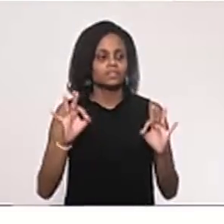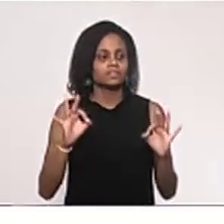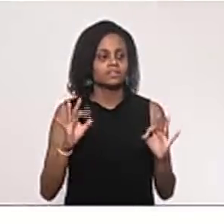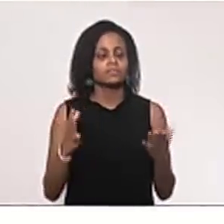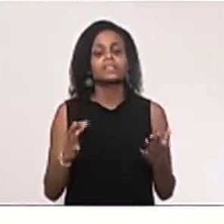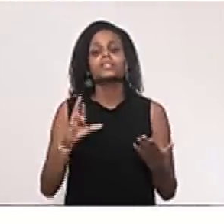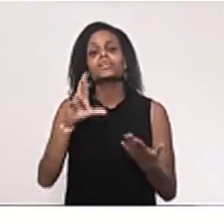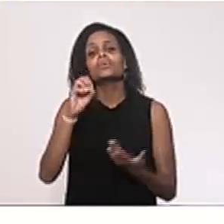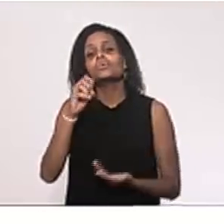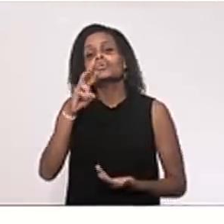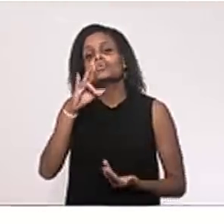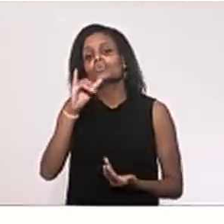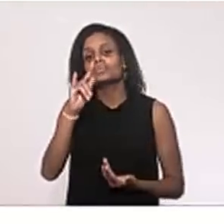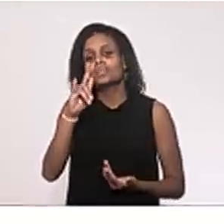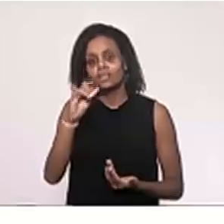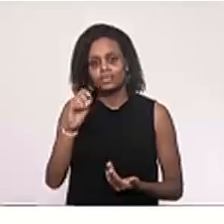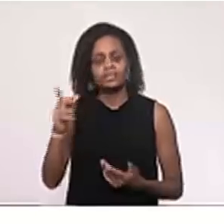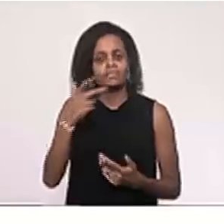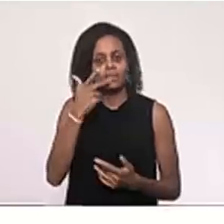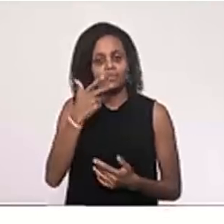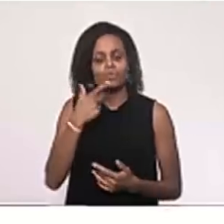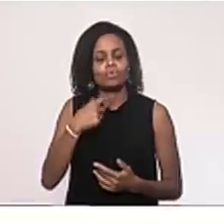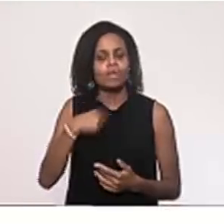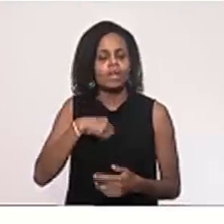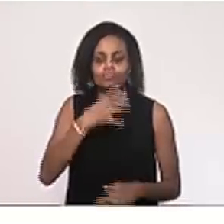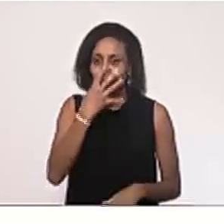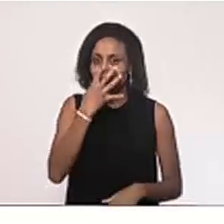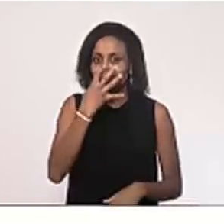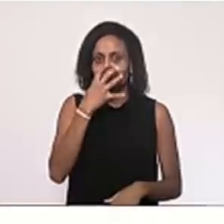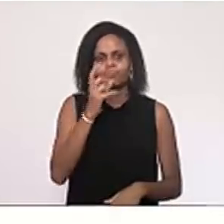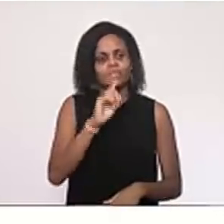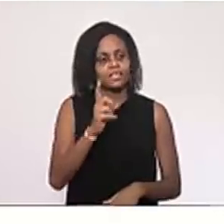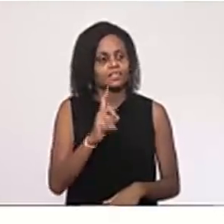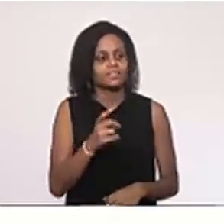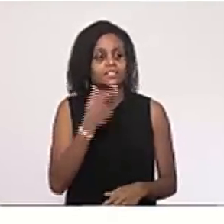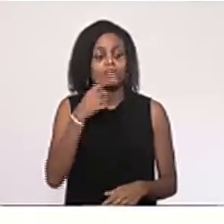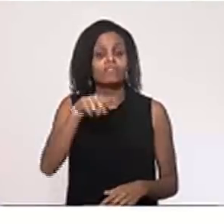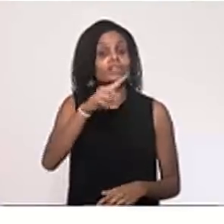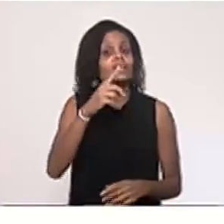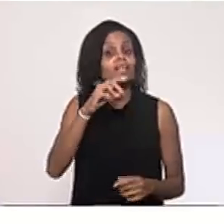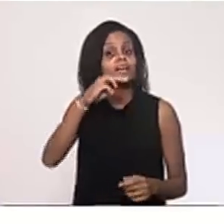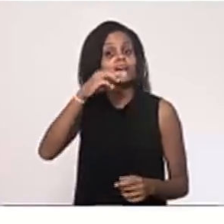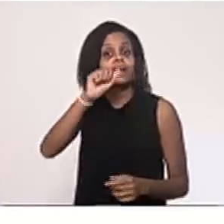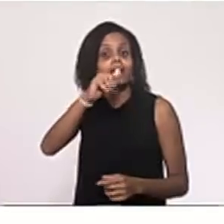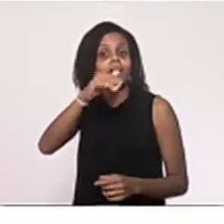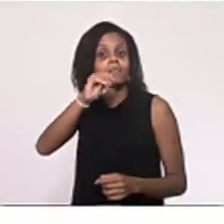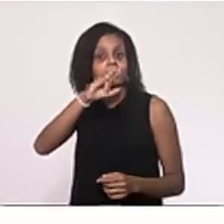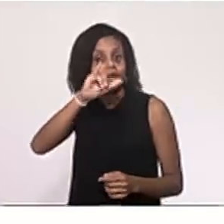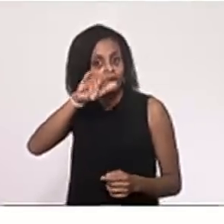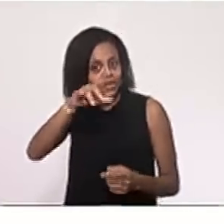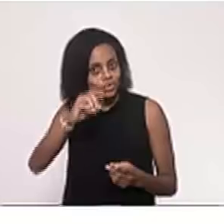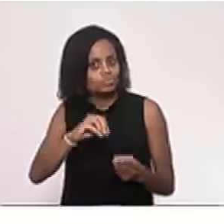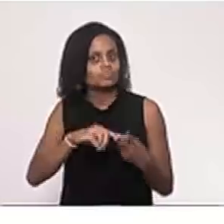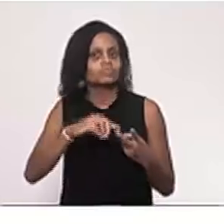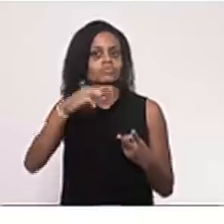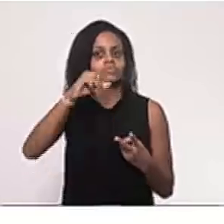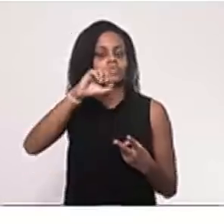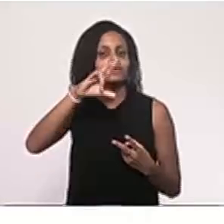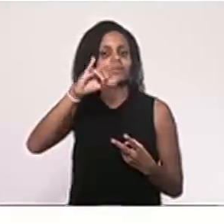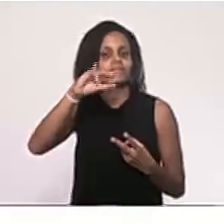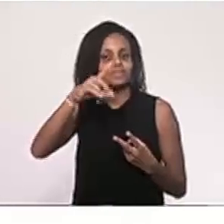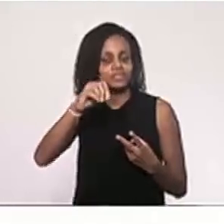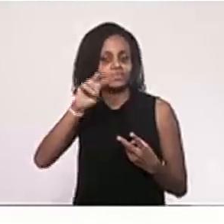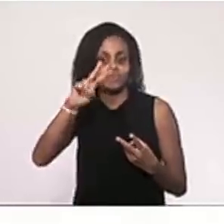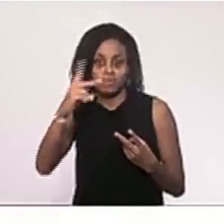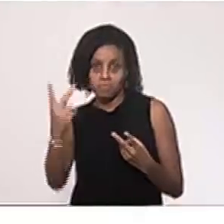você falou, não me causa surpresa. Se nós estivéssemos aqui diante de nomes como Amarildo, Marcin VP, Nem, não teria essa discussão, porque eles